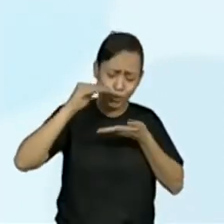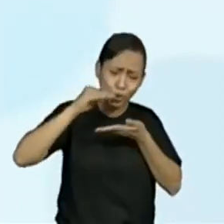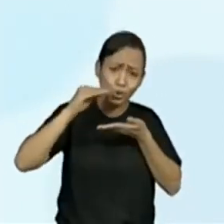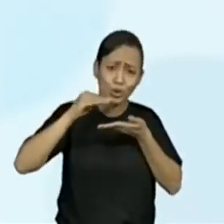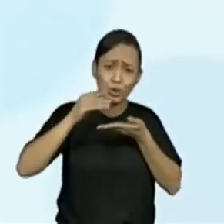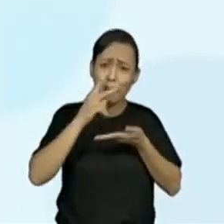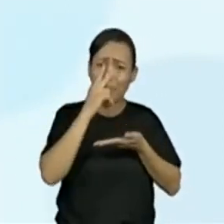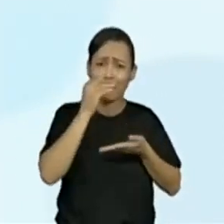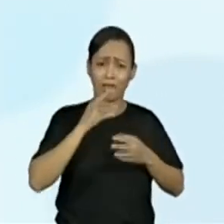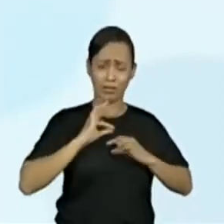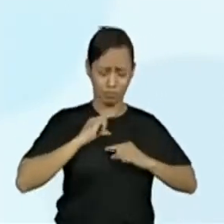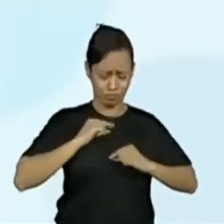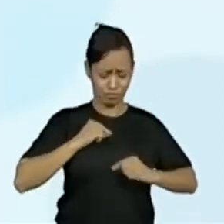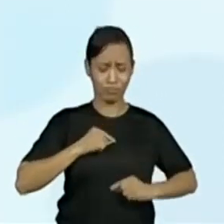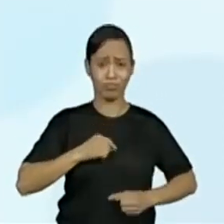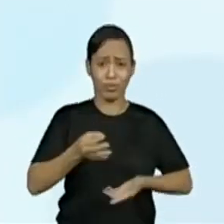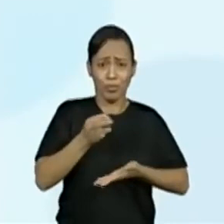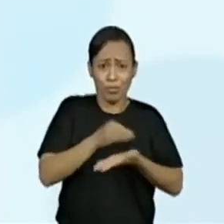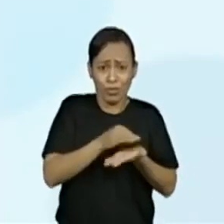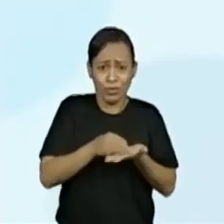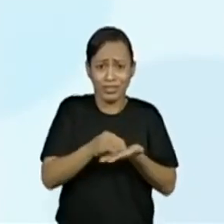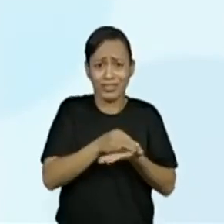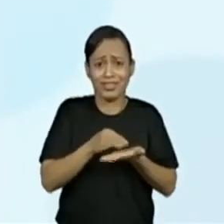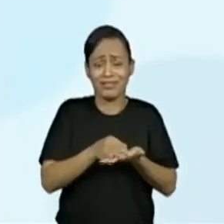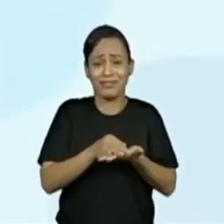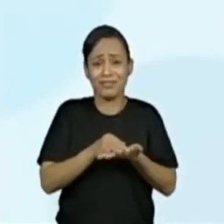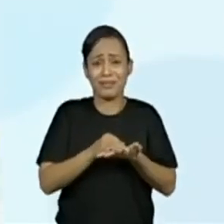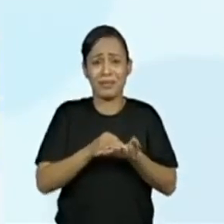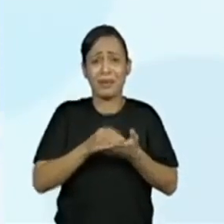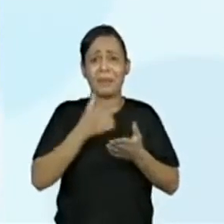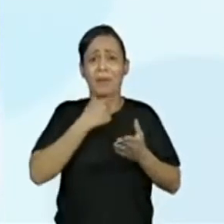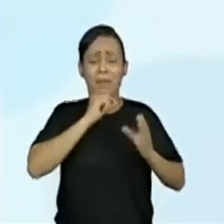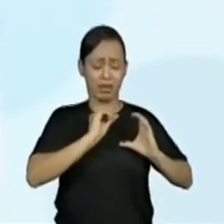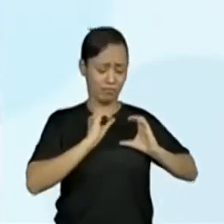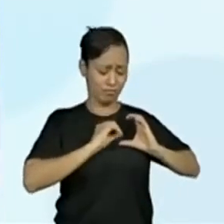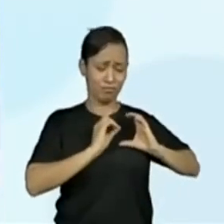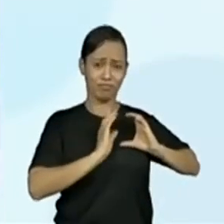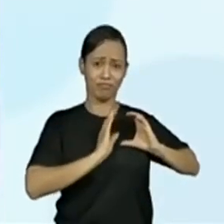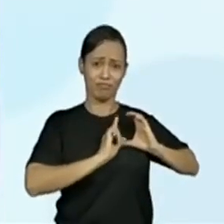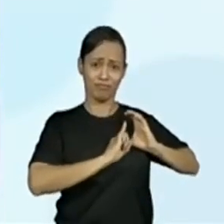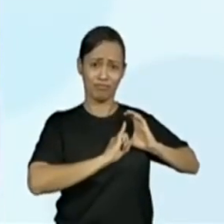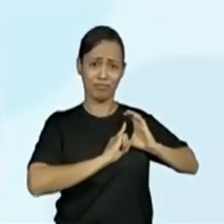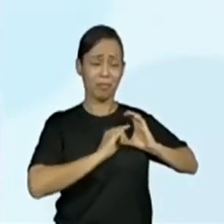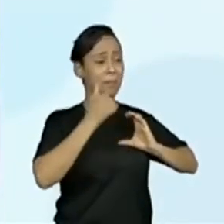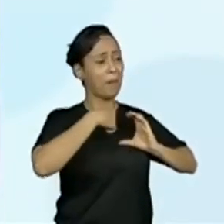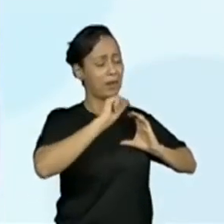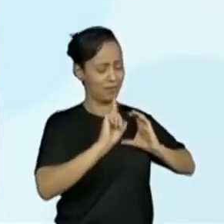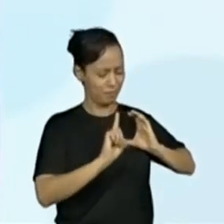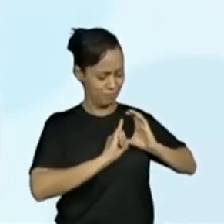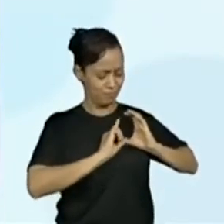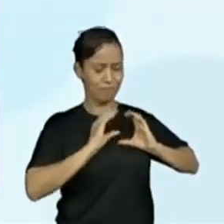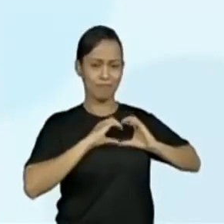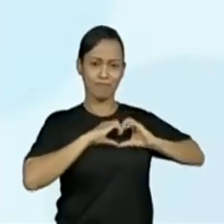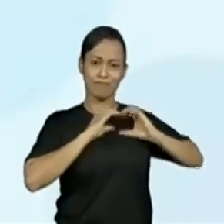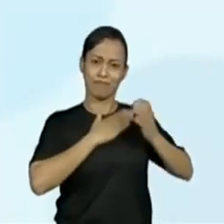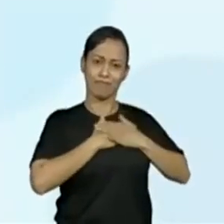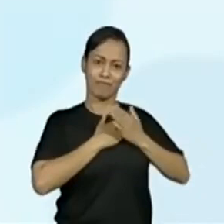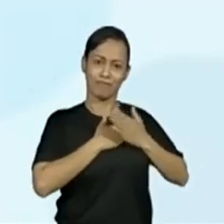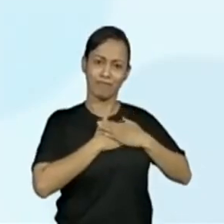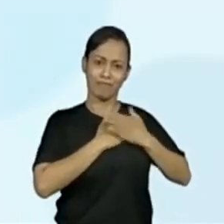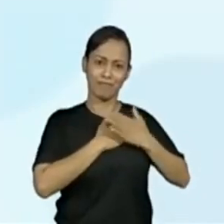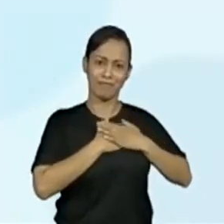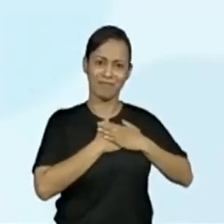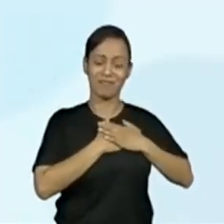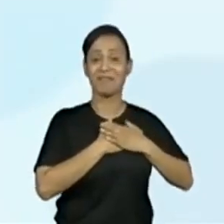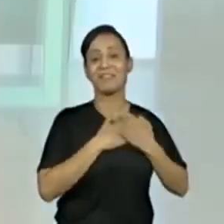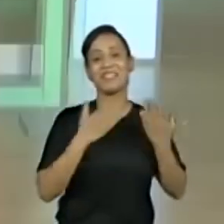de um botão. Carrega o papai no bolso e mamãe no coração. E aí a gente acaba brincando